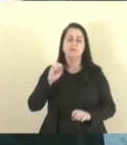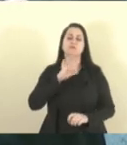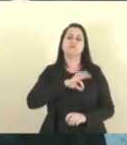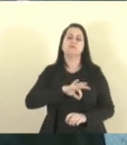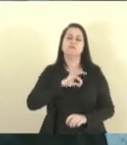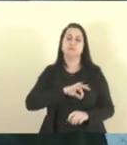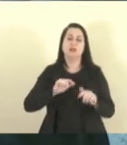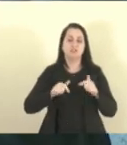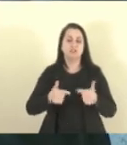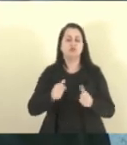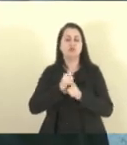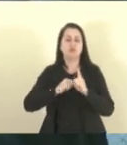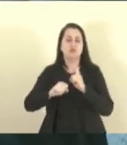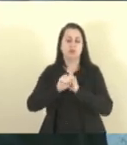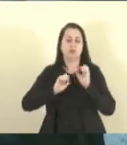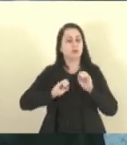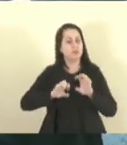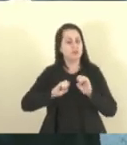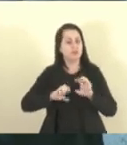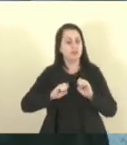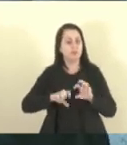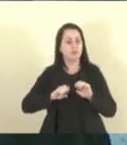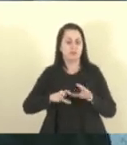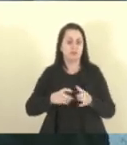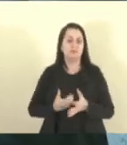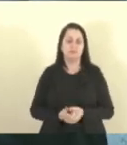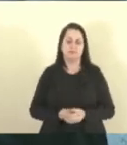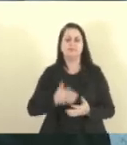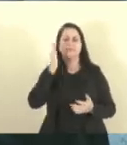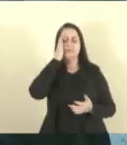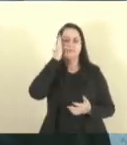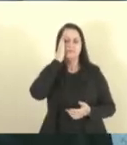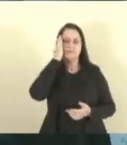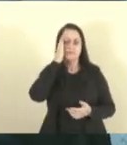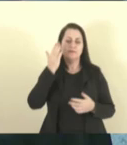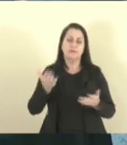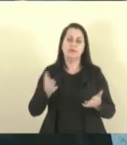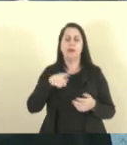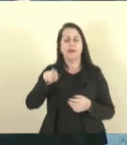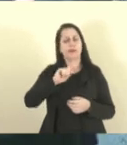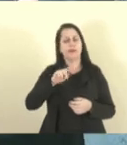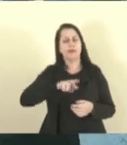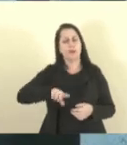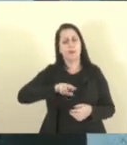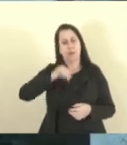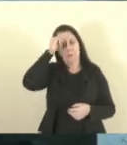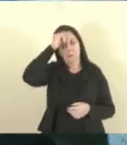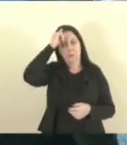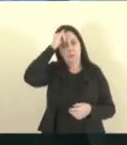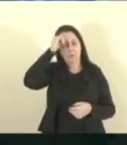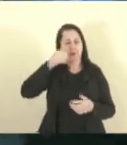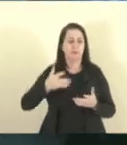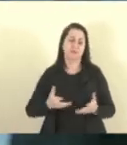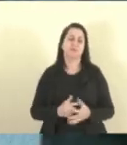agentes socioeducativos. O Excelência é sabido, mas o Zé Esmeralda também não é bobo, não. Isso aí. Tá certo?